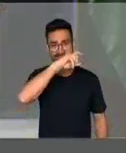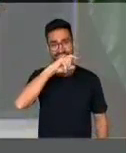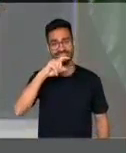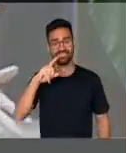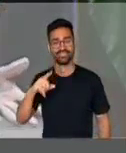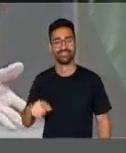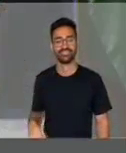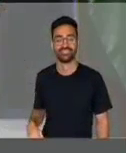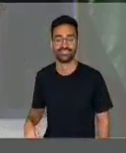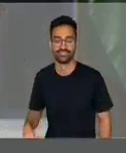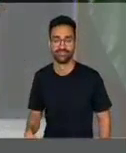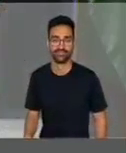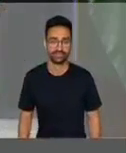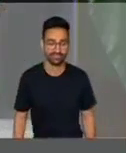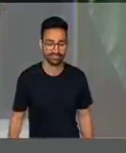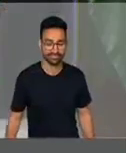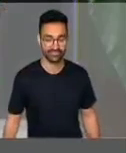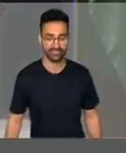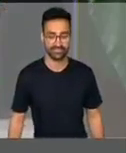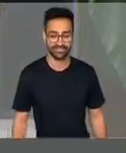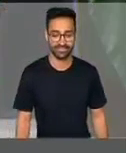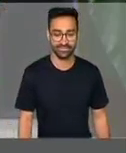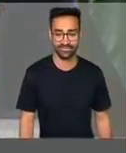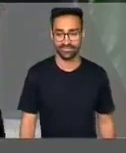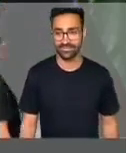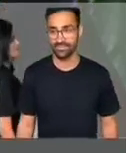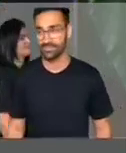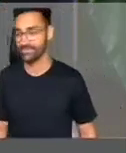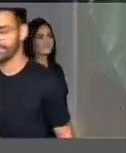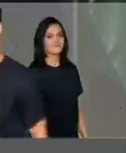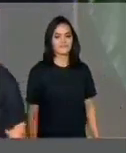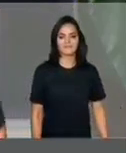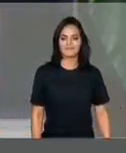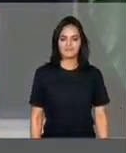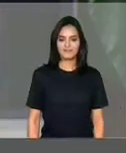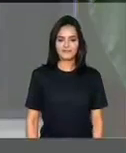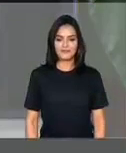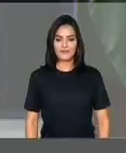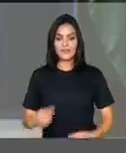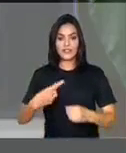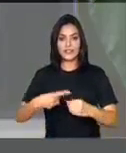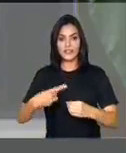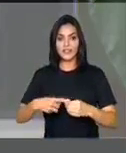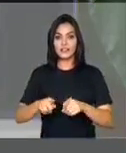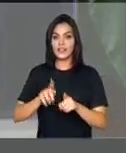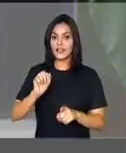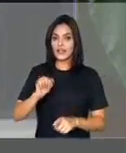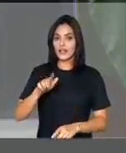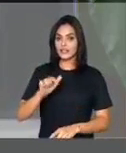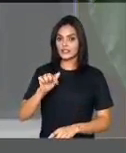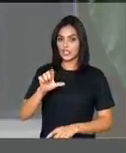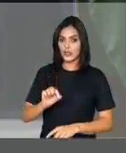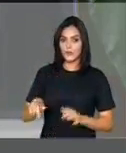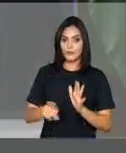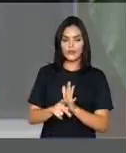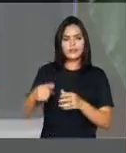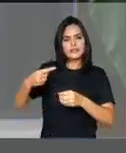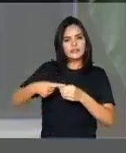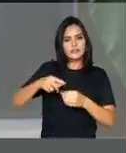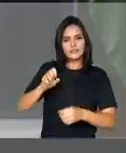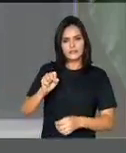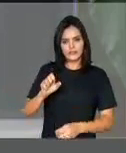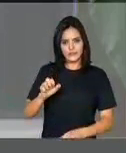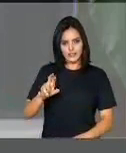da prefeita Tânia Maria lá de Breginho, do prefeito Adel Moura de Tapetim, o Ângelo Ferreira da minha querida Sertânia,